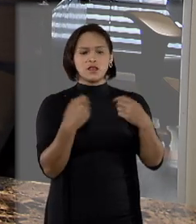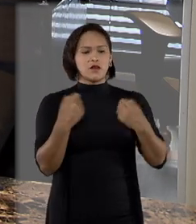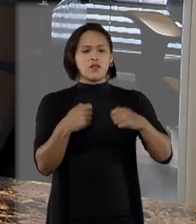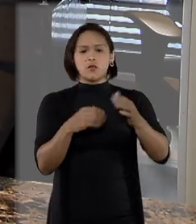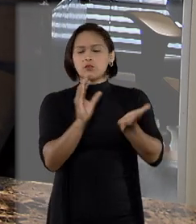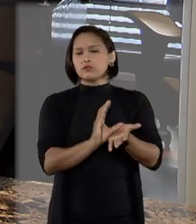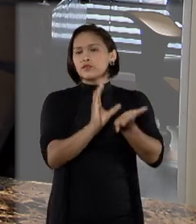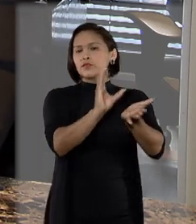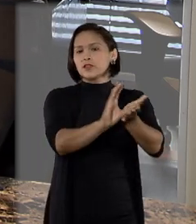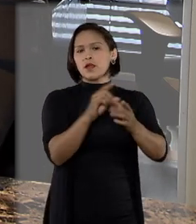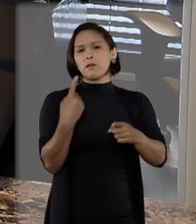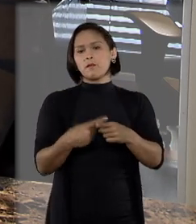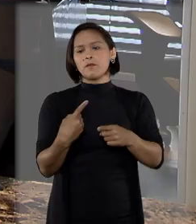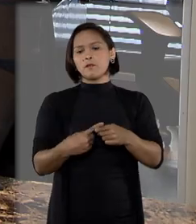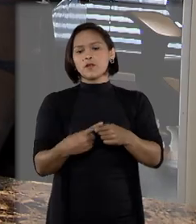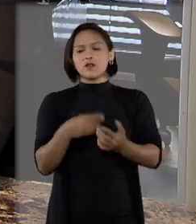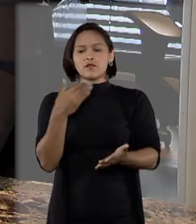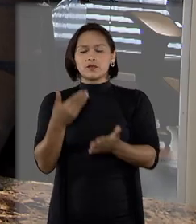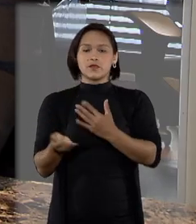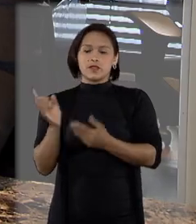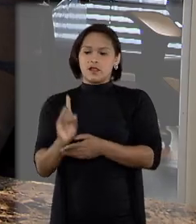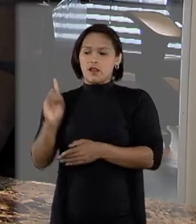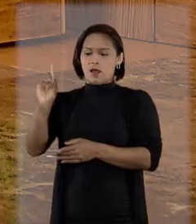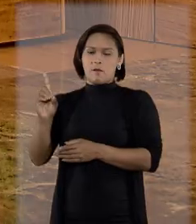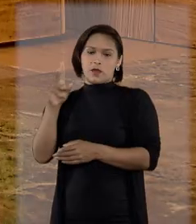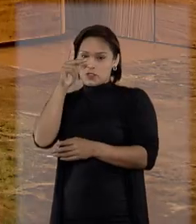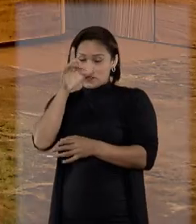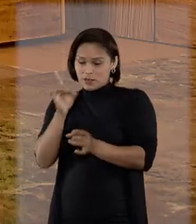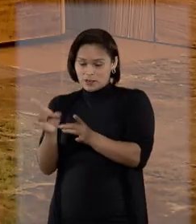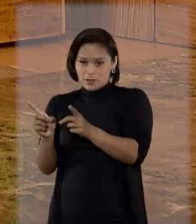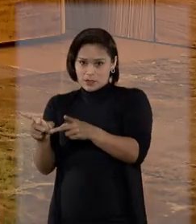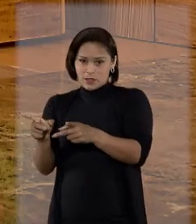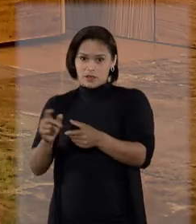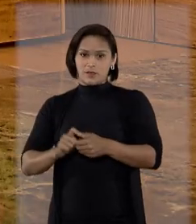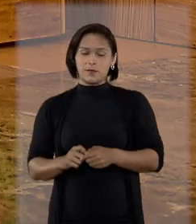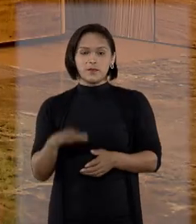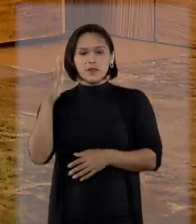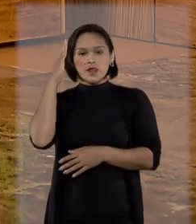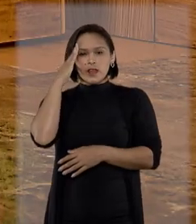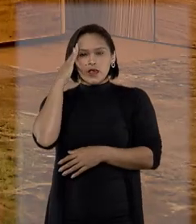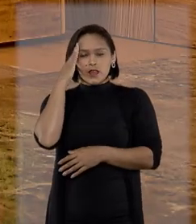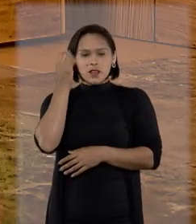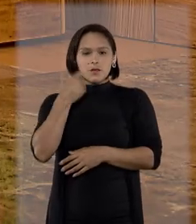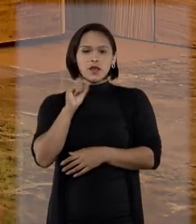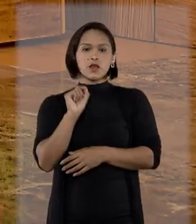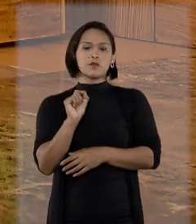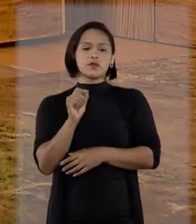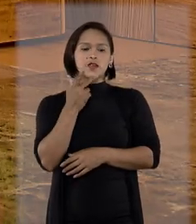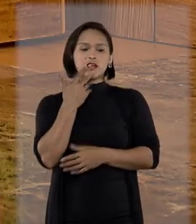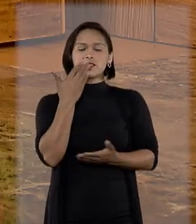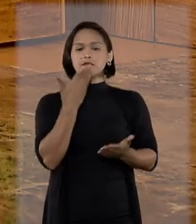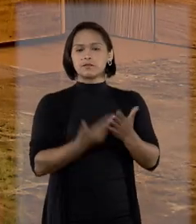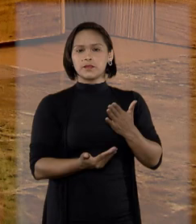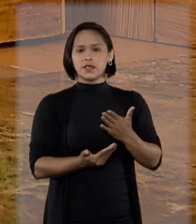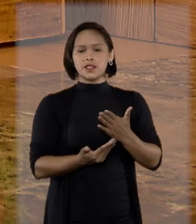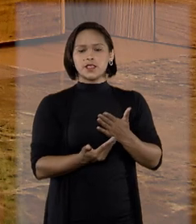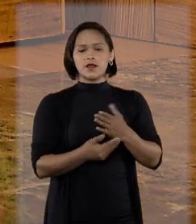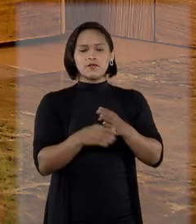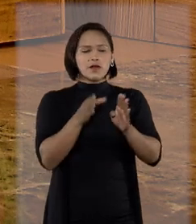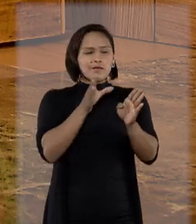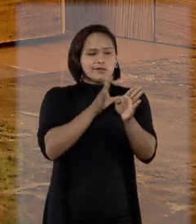precisamos devolver porque foi uma desistência da parte dela. Há um entendimento de que se essa desistência foi